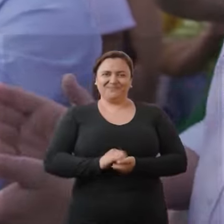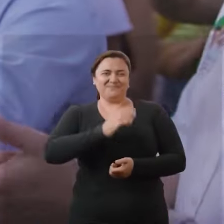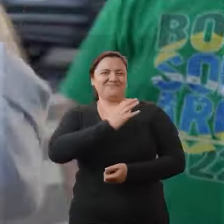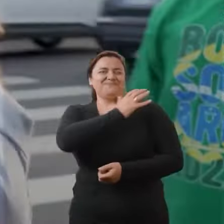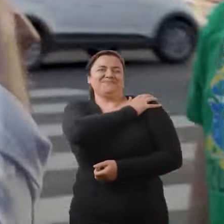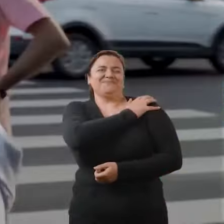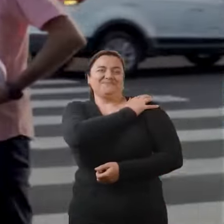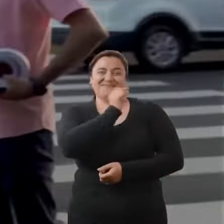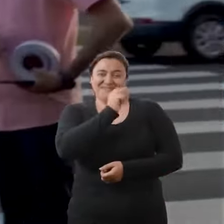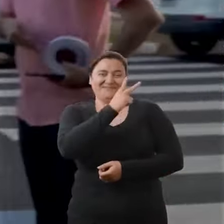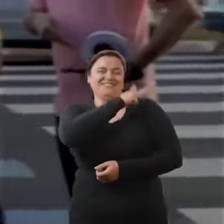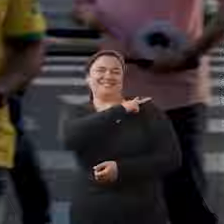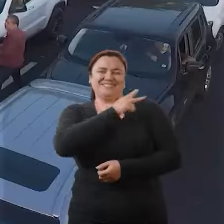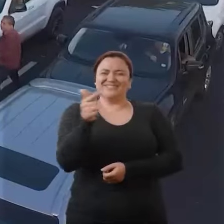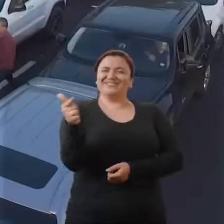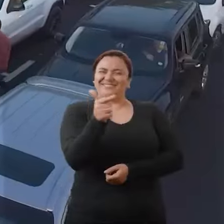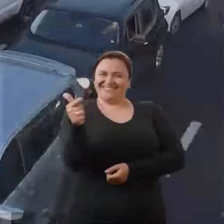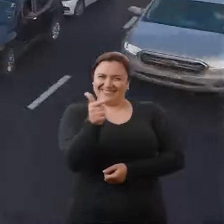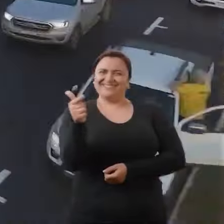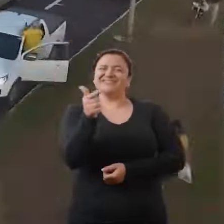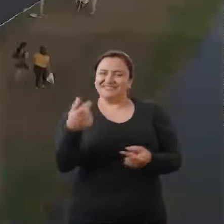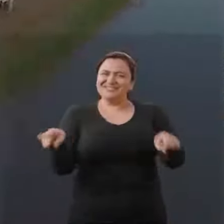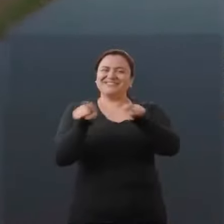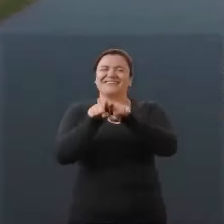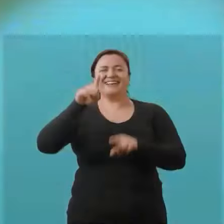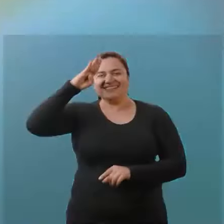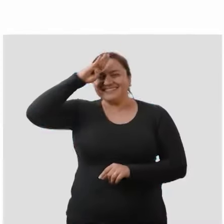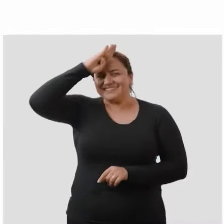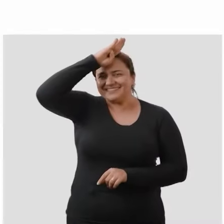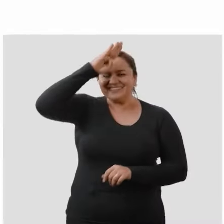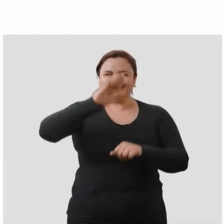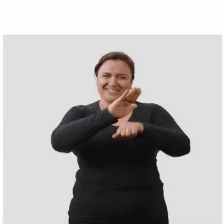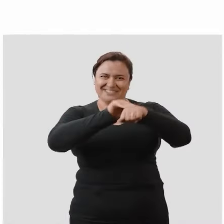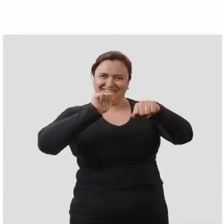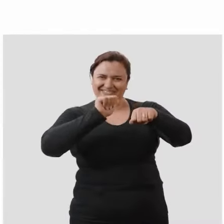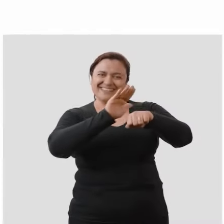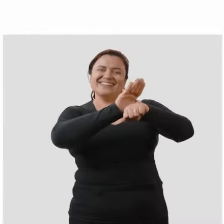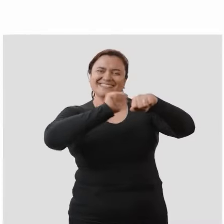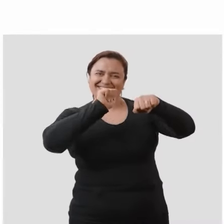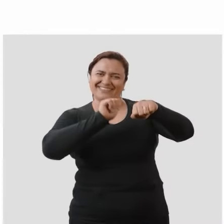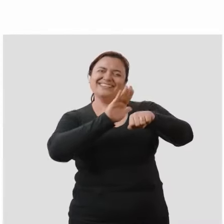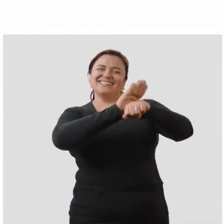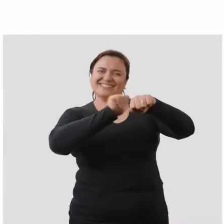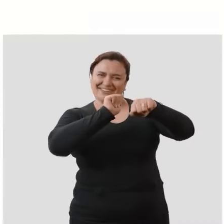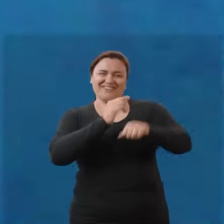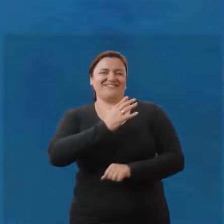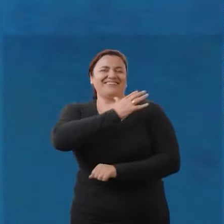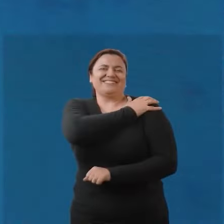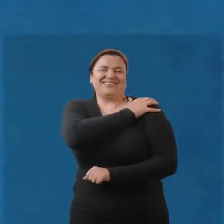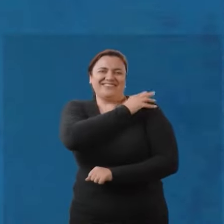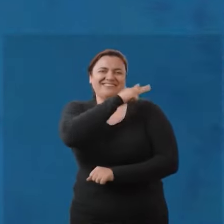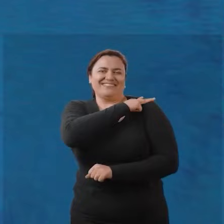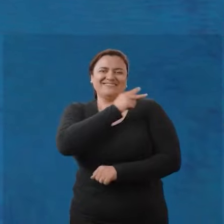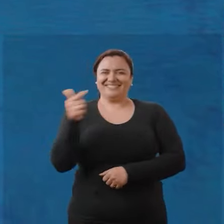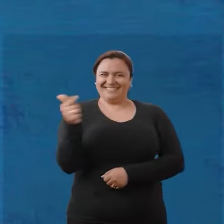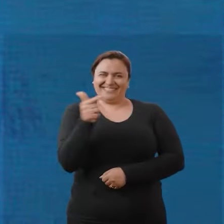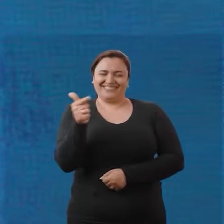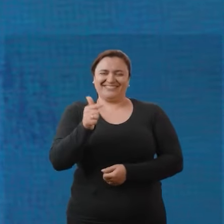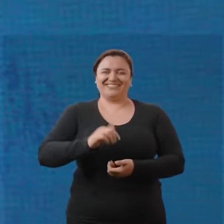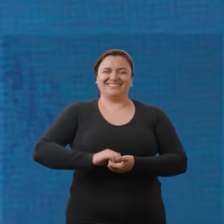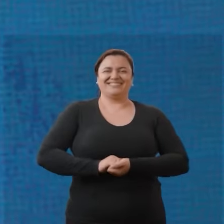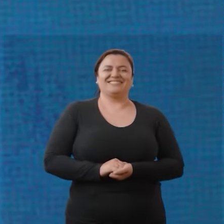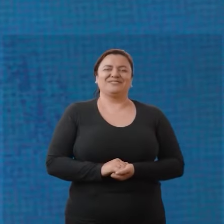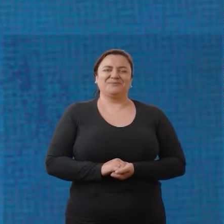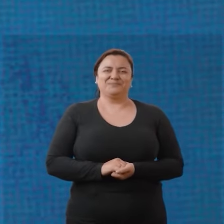major, é Vitor Hugo é 22 com o Bolsonaro. Chama, chama, chama, chama o major é